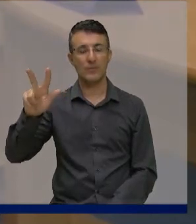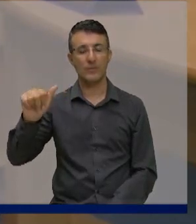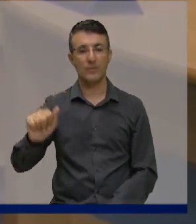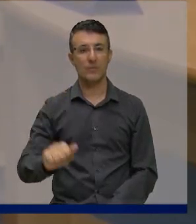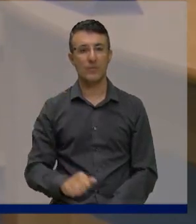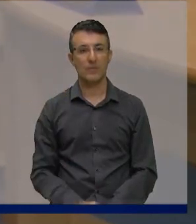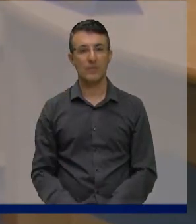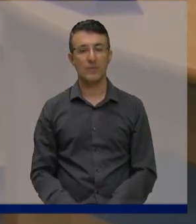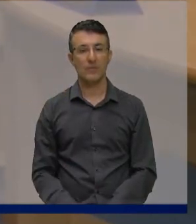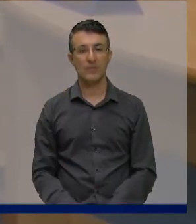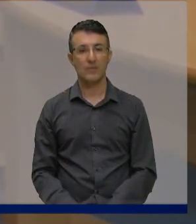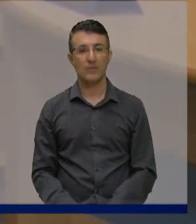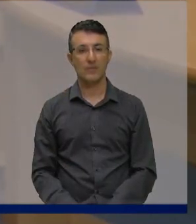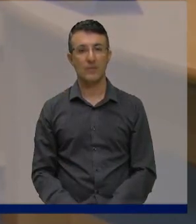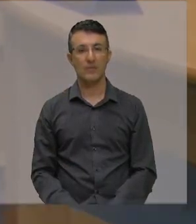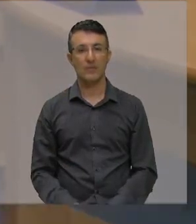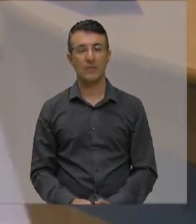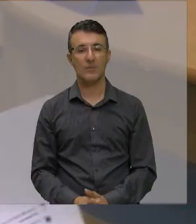Nunes